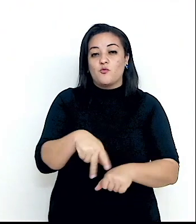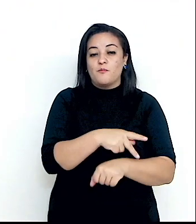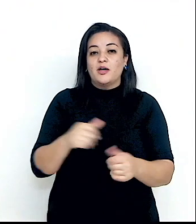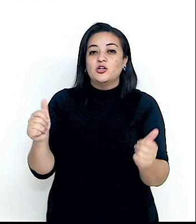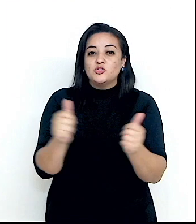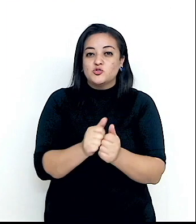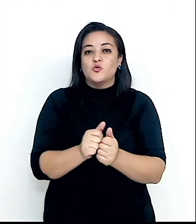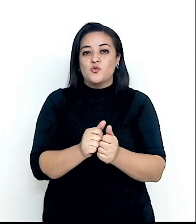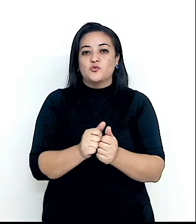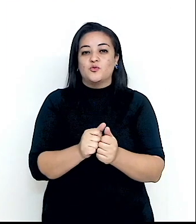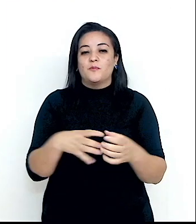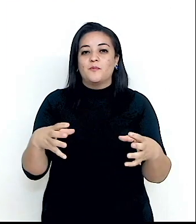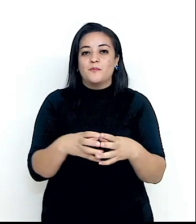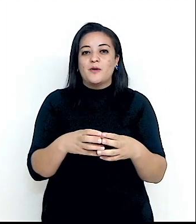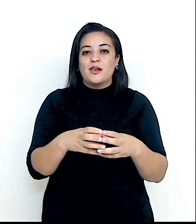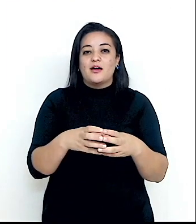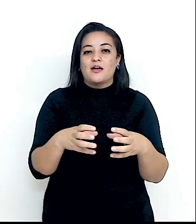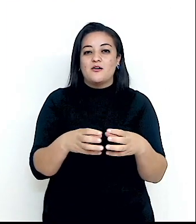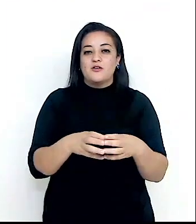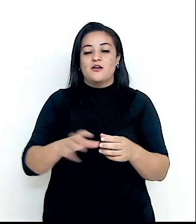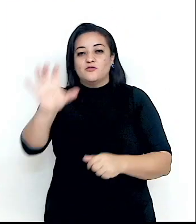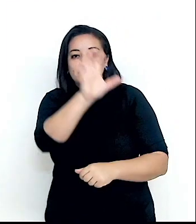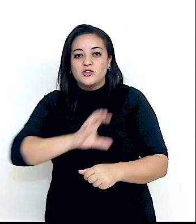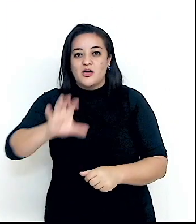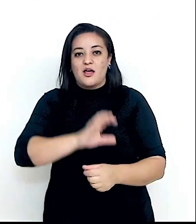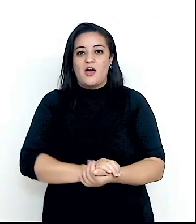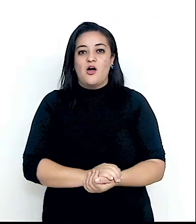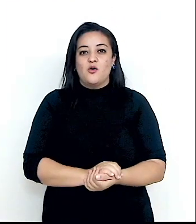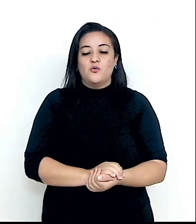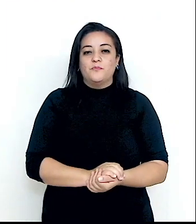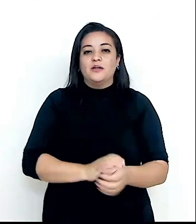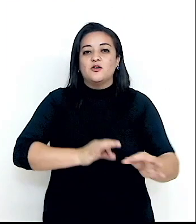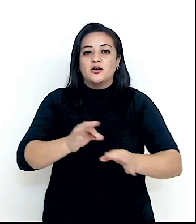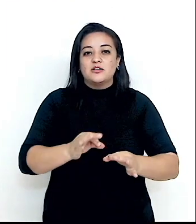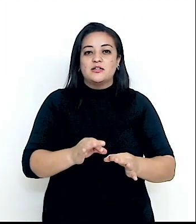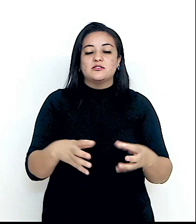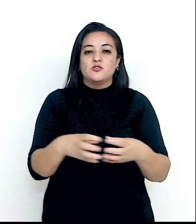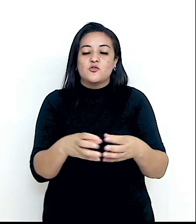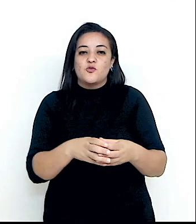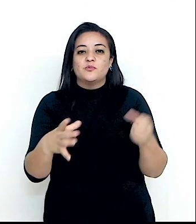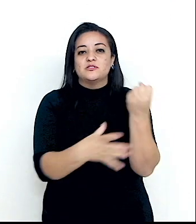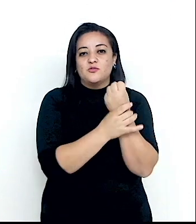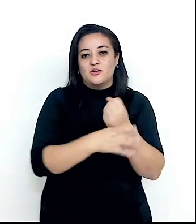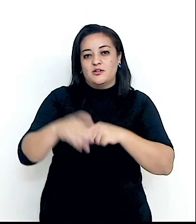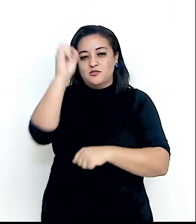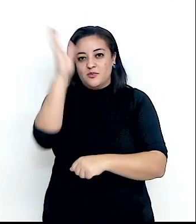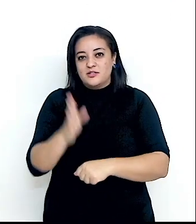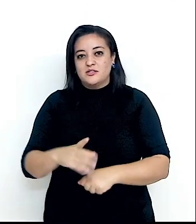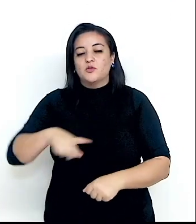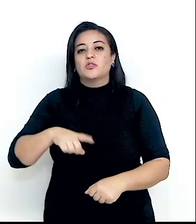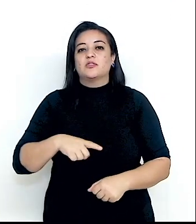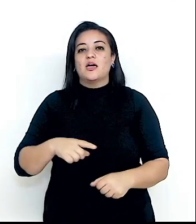Assembleia Geral por recomendação do Conselho de Segurança. O Brasil tem relações diplomáticas com todos